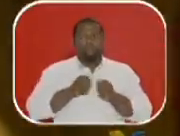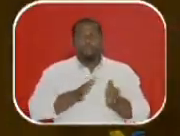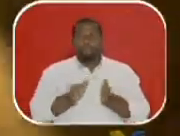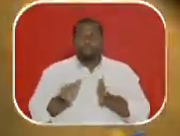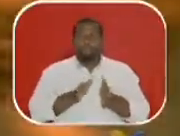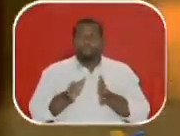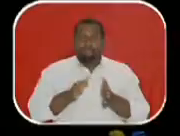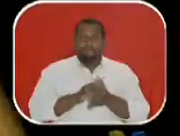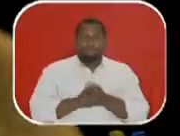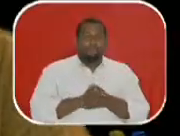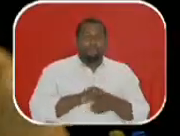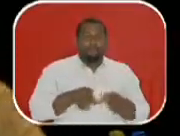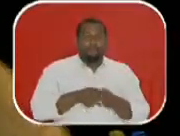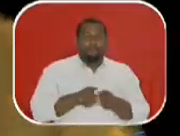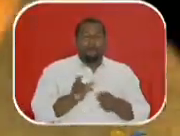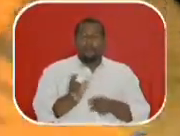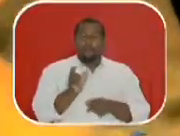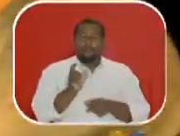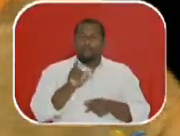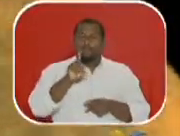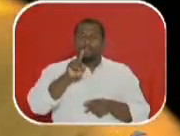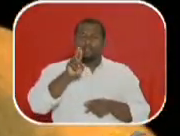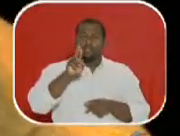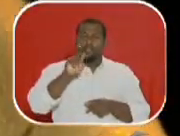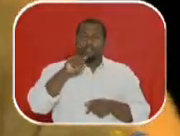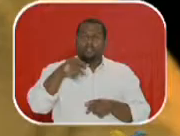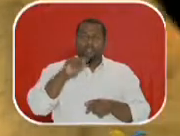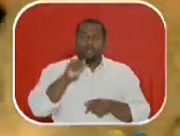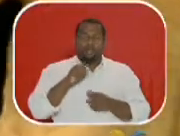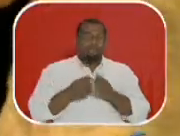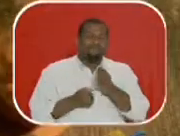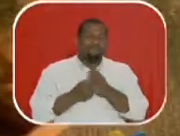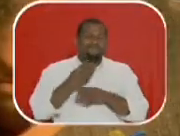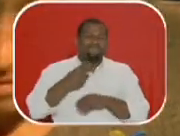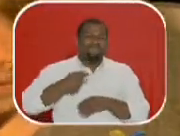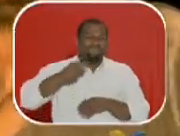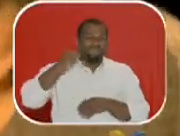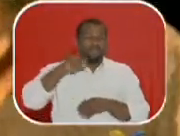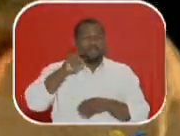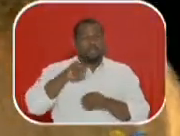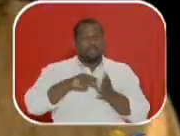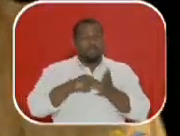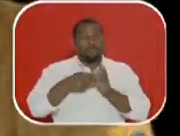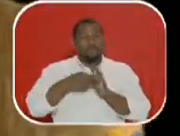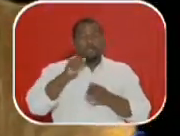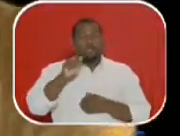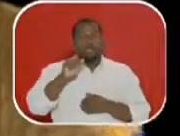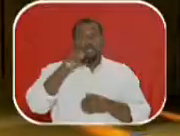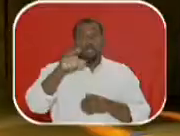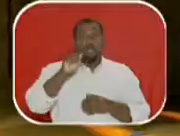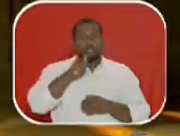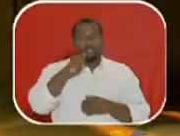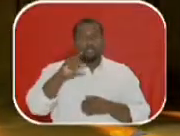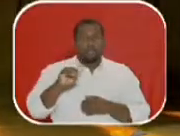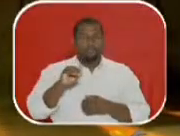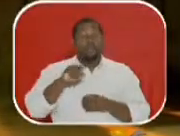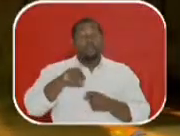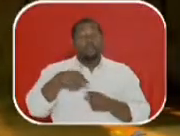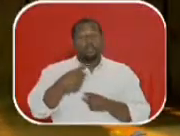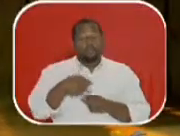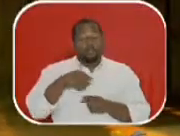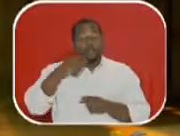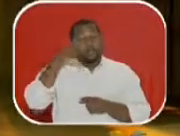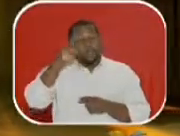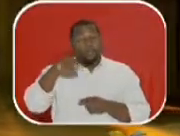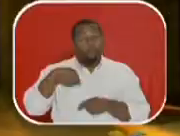trágico. A palavra drama, lá na origem, quer dizer simplesmente ação, né? E essa palavra que vem muito depois, que não é